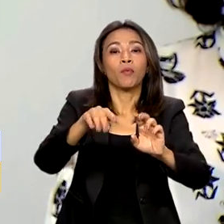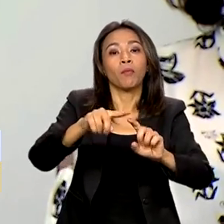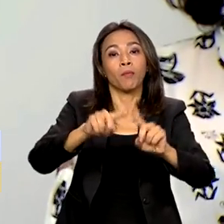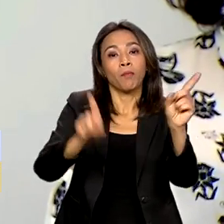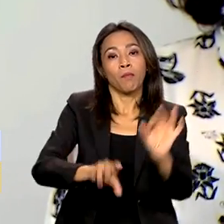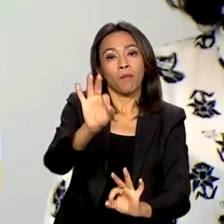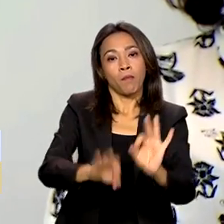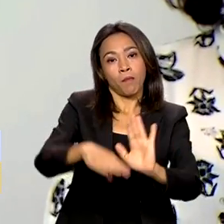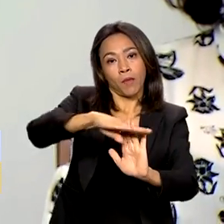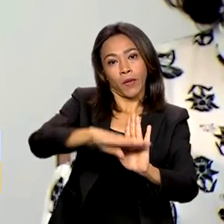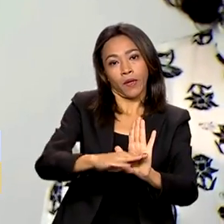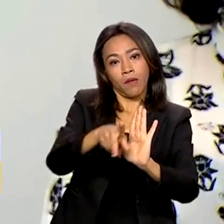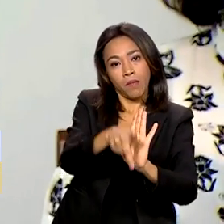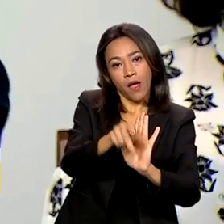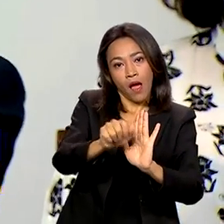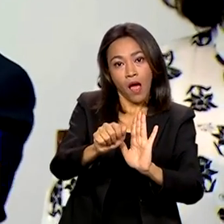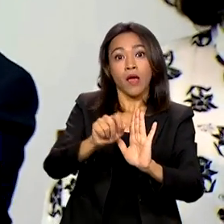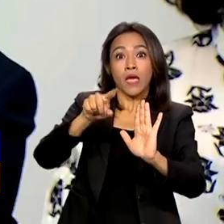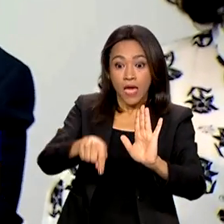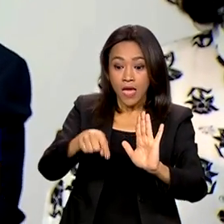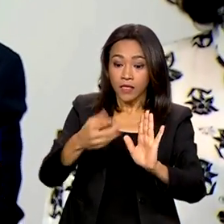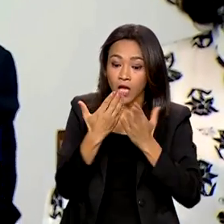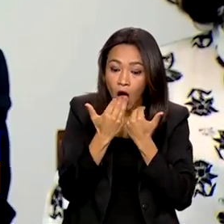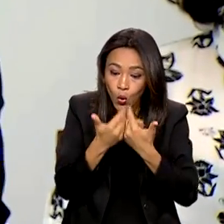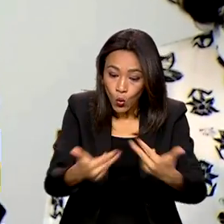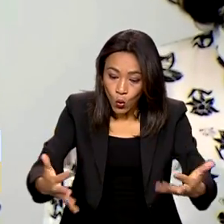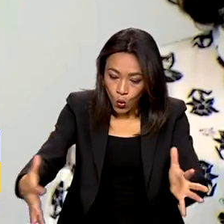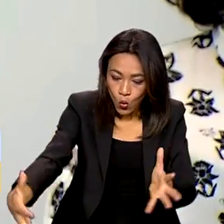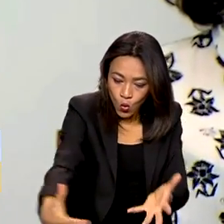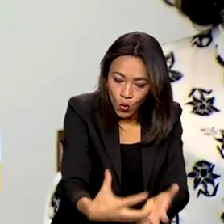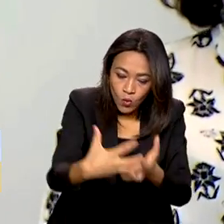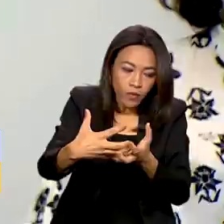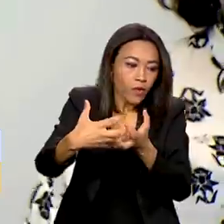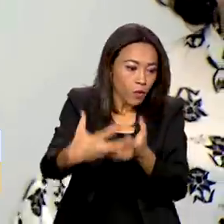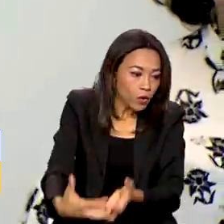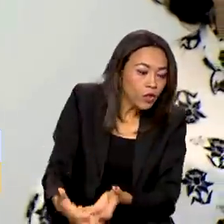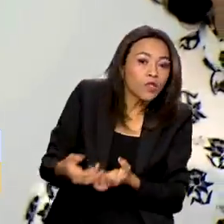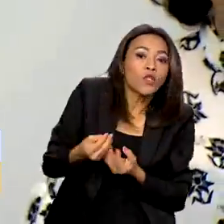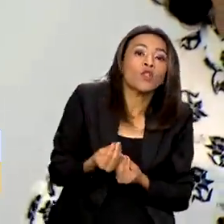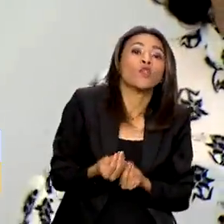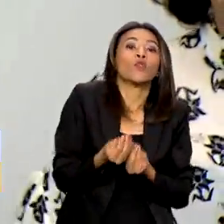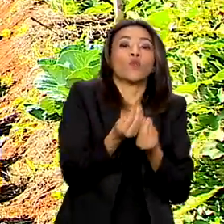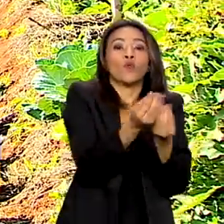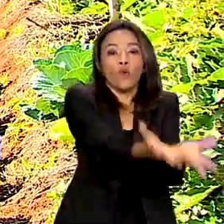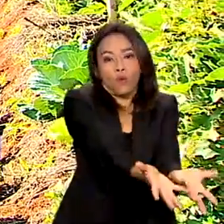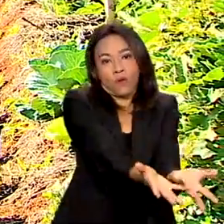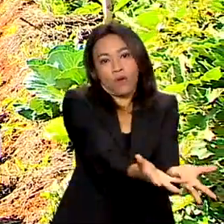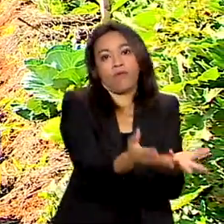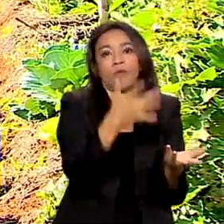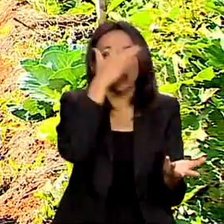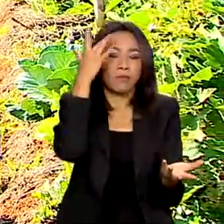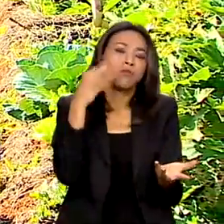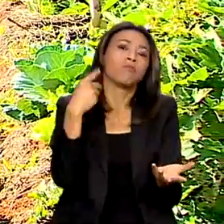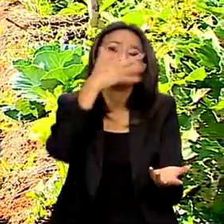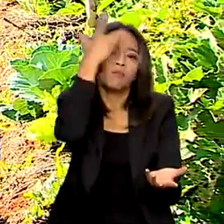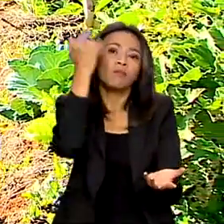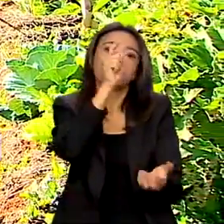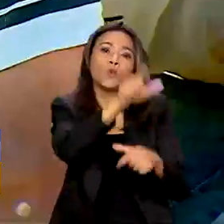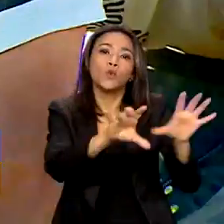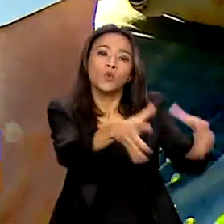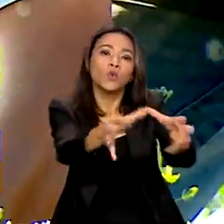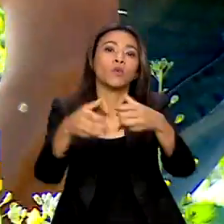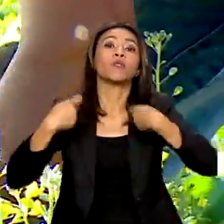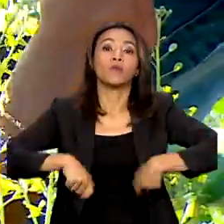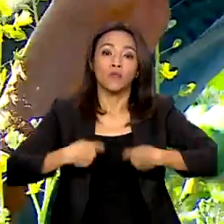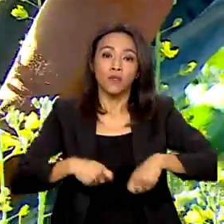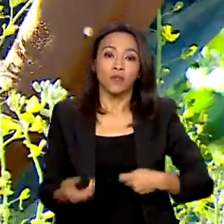esses alimentos são depois doados para aquelas populações com insegurança alimentar. Pelo novo acordo, os ministérios se